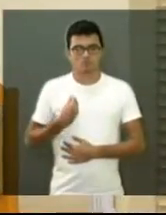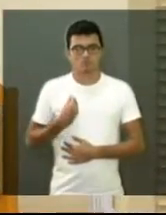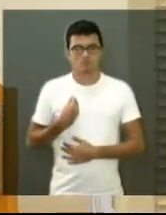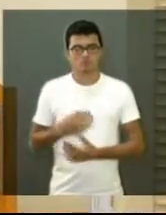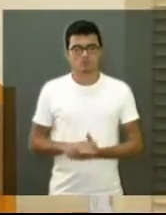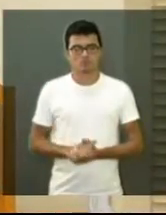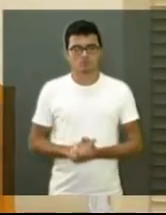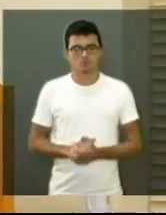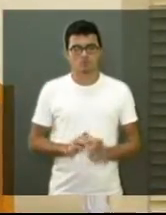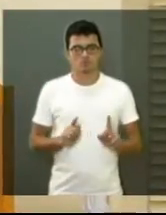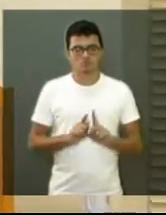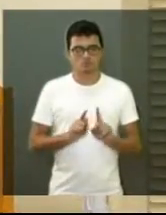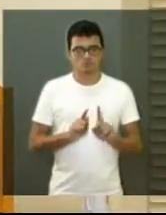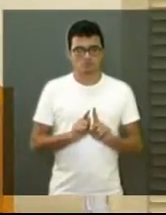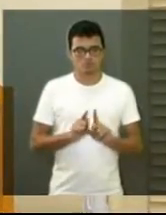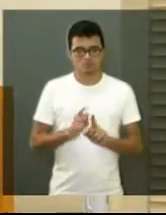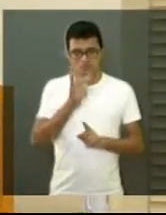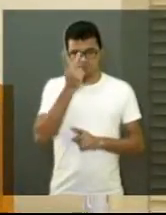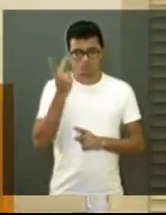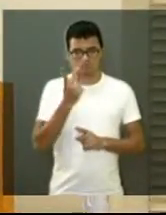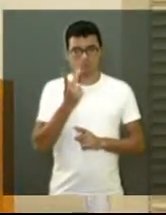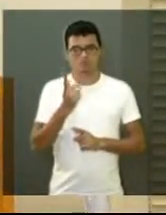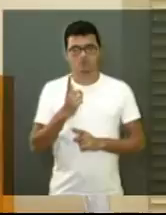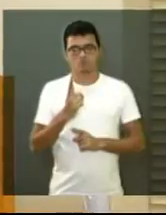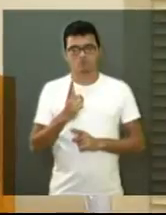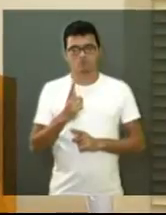de casa, a Rádio Uniana.